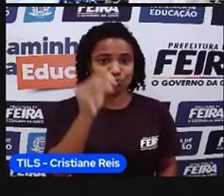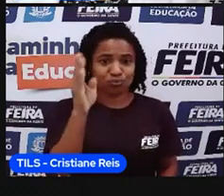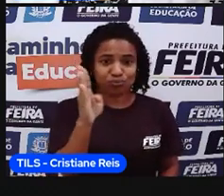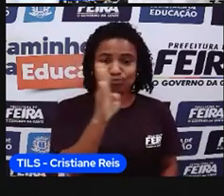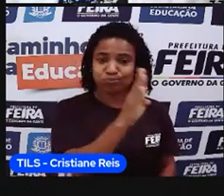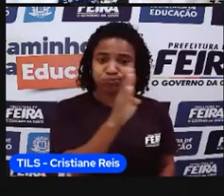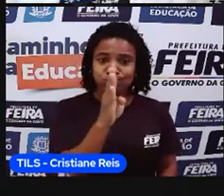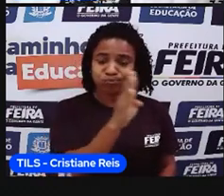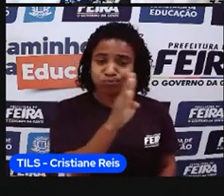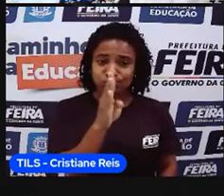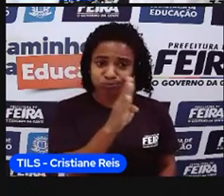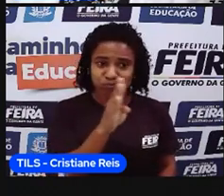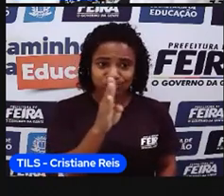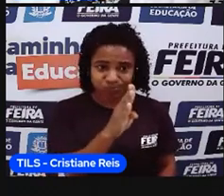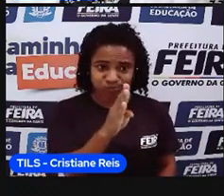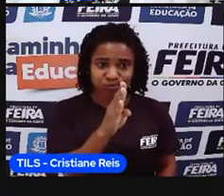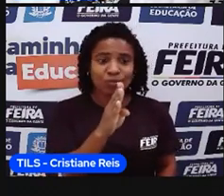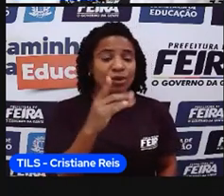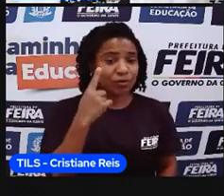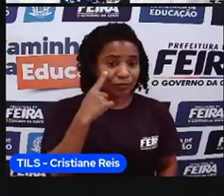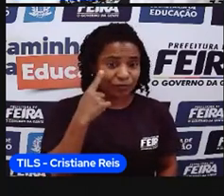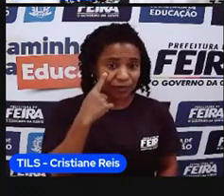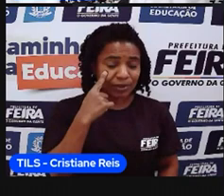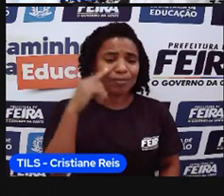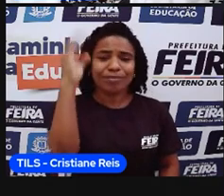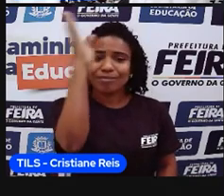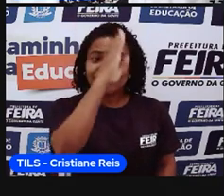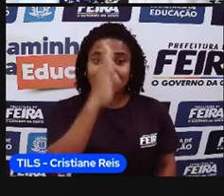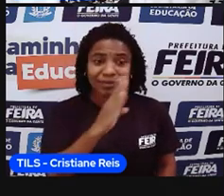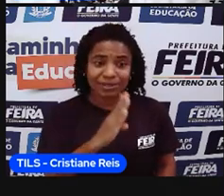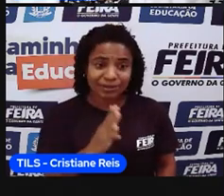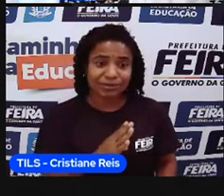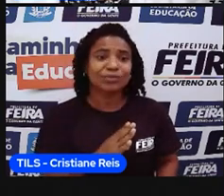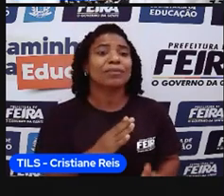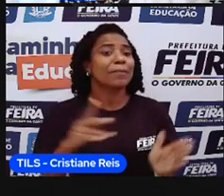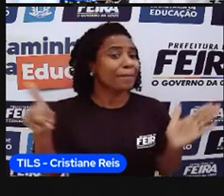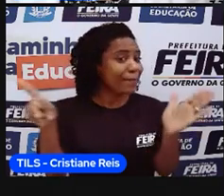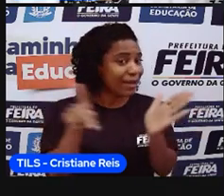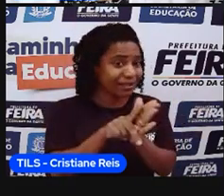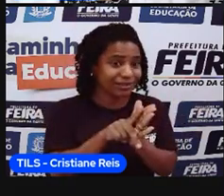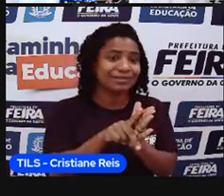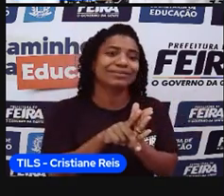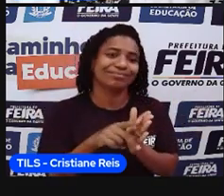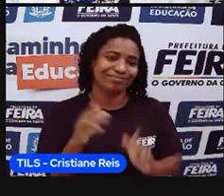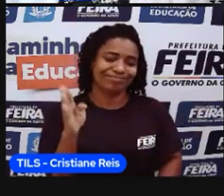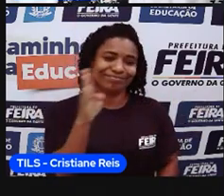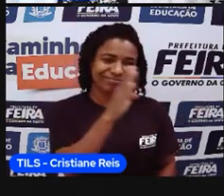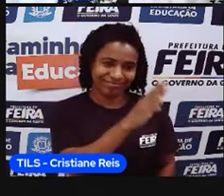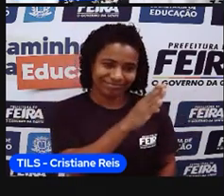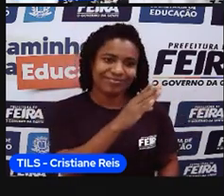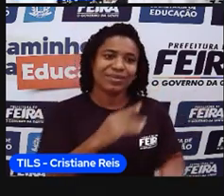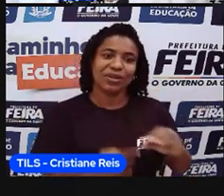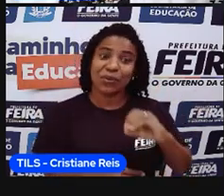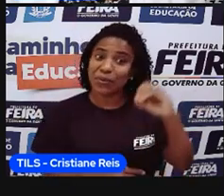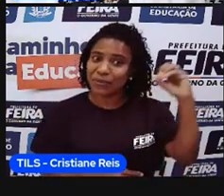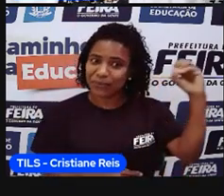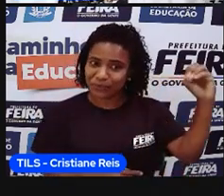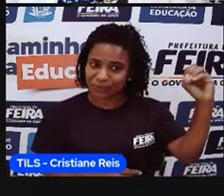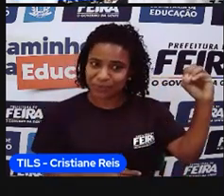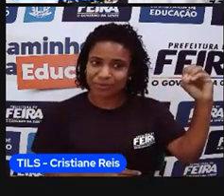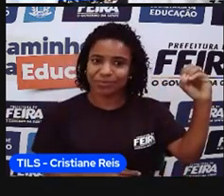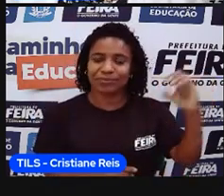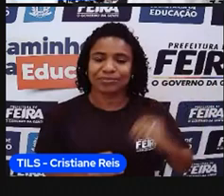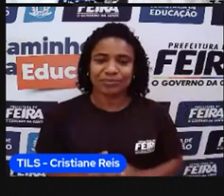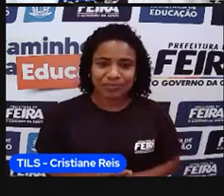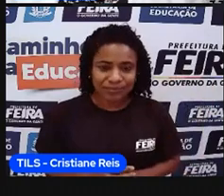exemplo, na Europa e na África. Então, o território brasileiro, ele é totalmente ocidental, né? Entendeu? Eu não tenho nenhum pedaço